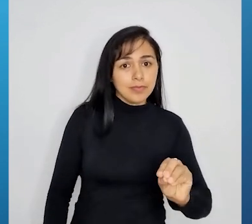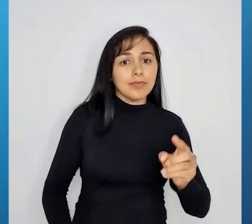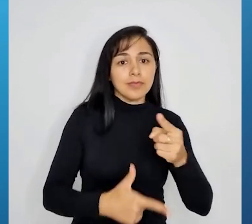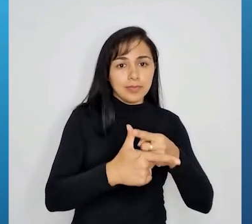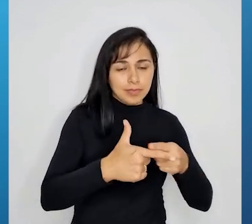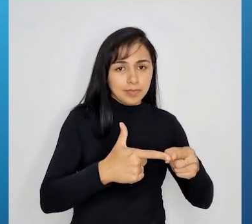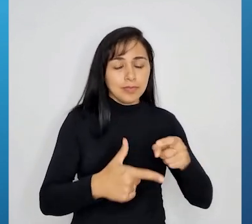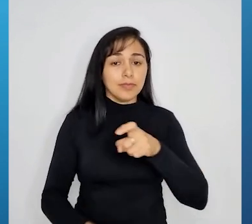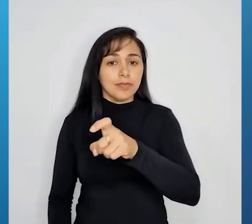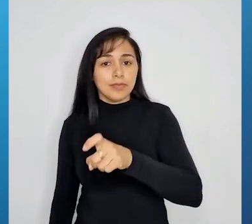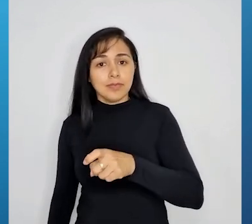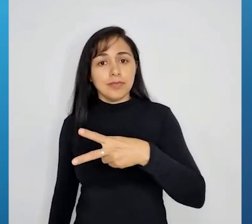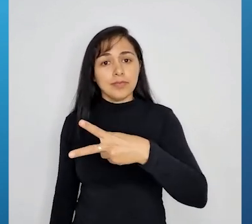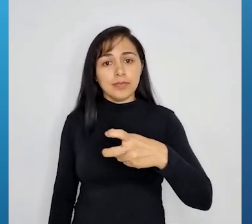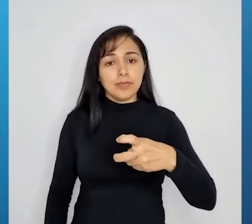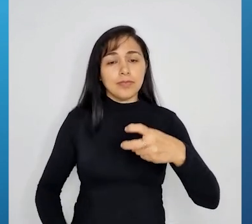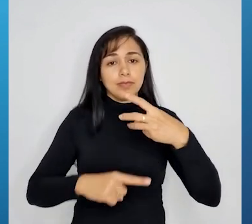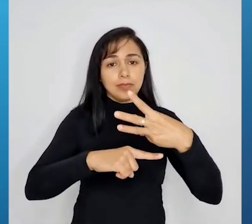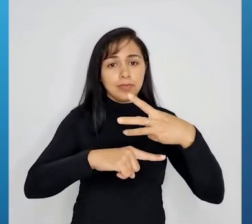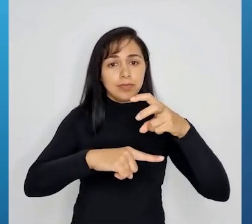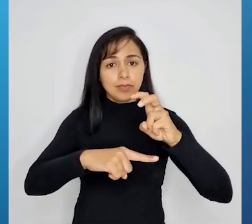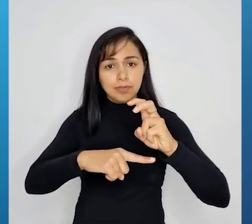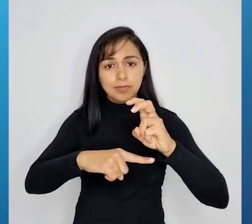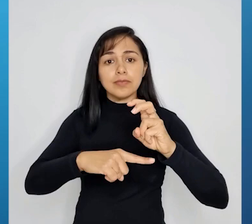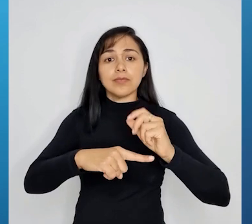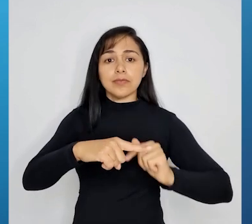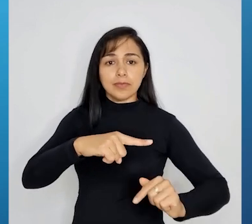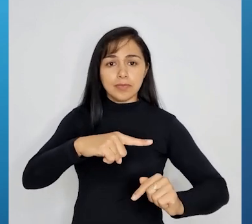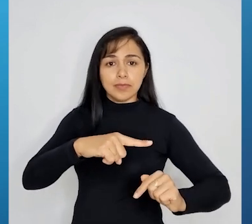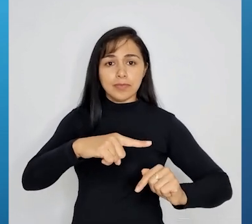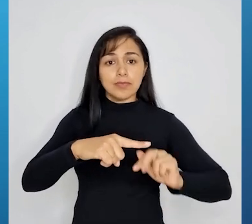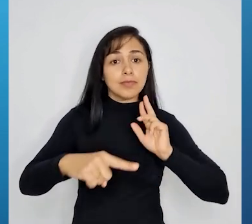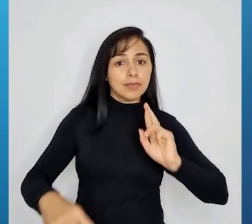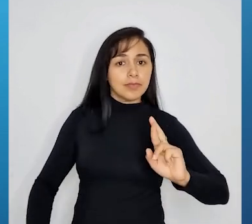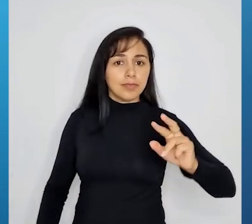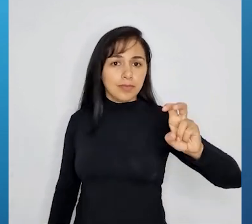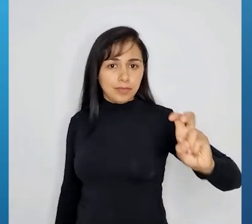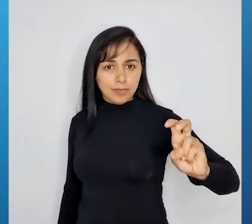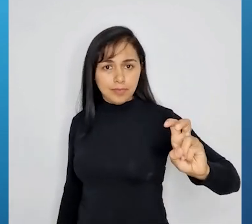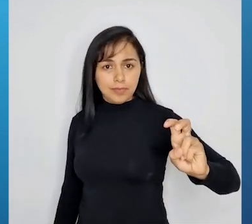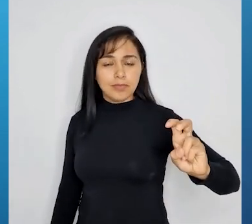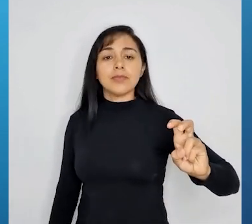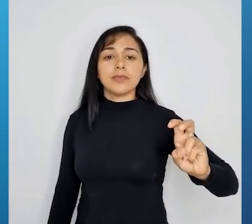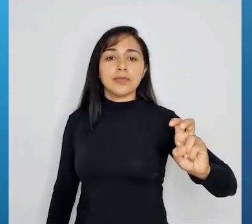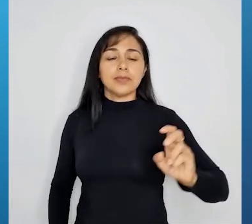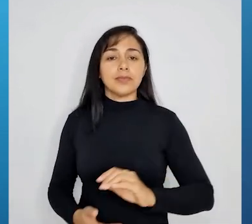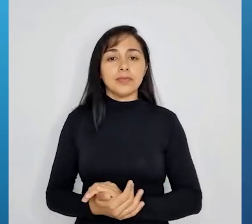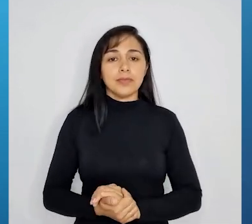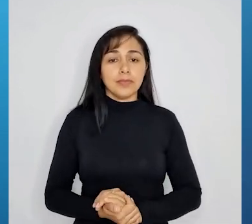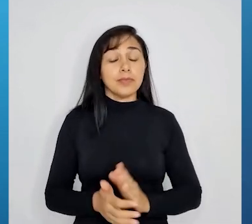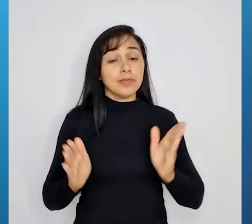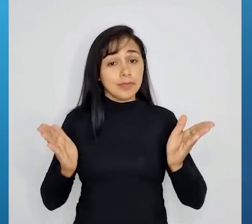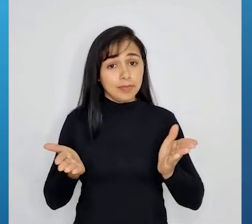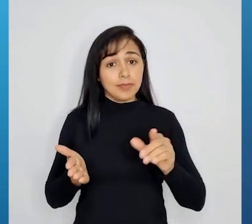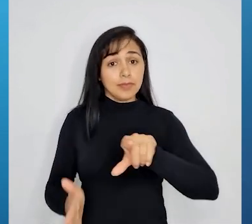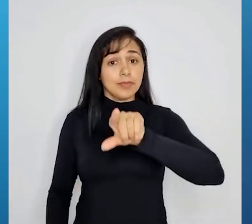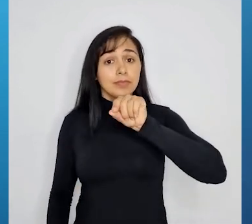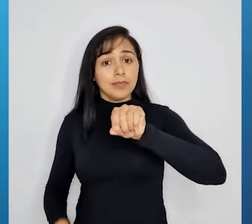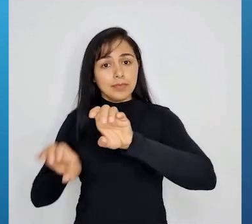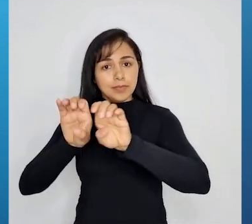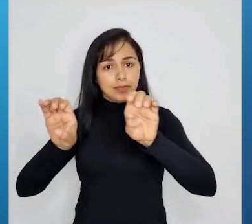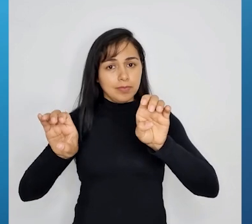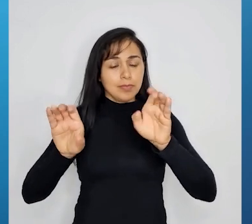35 sobre 7 é 5. Fácil ver, então, x igual a 5. Agora, eu escolho uma das duas equações e